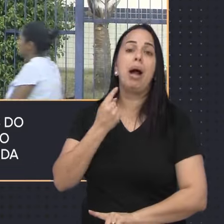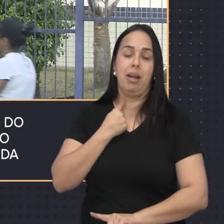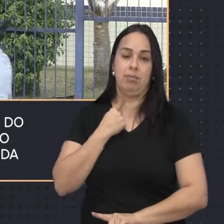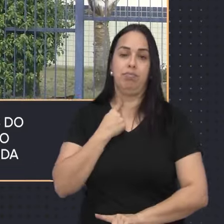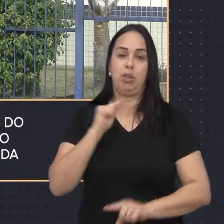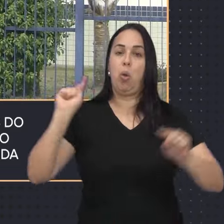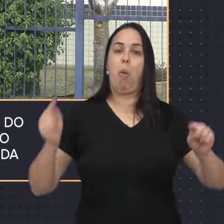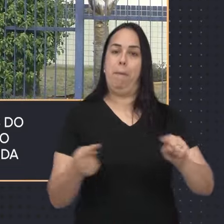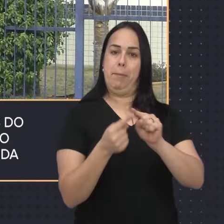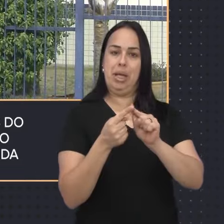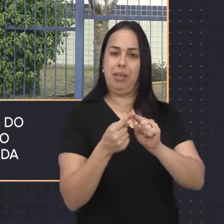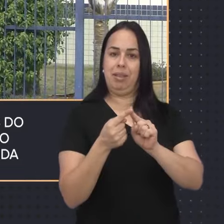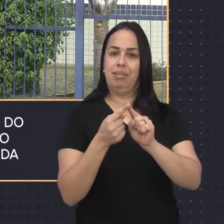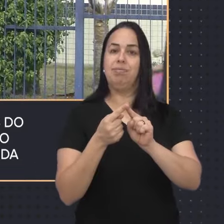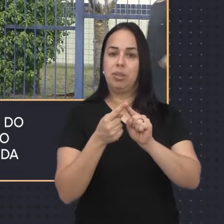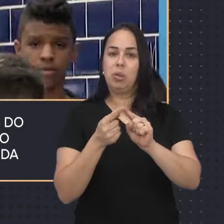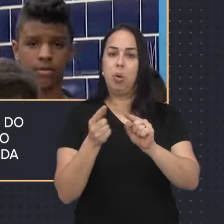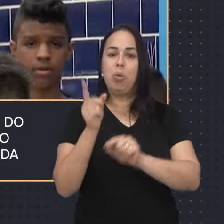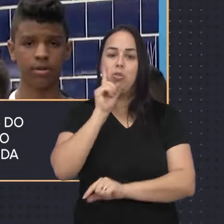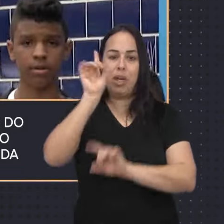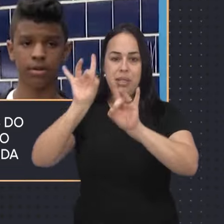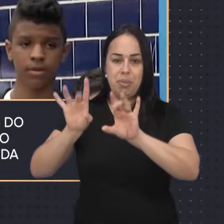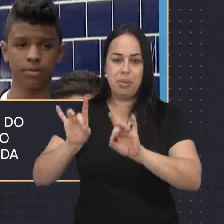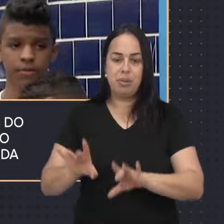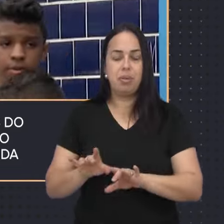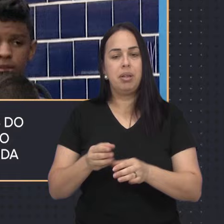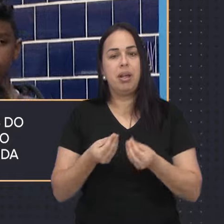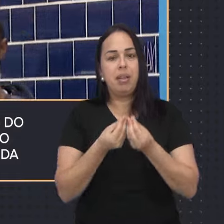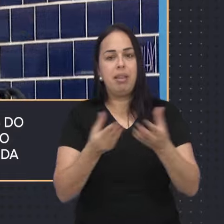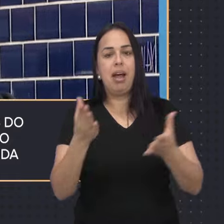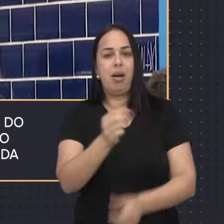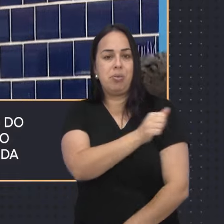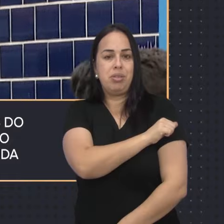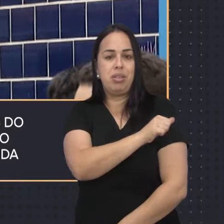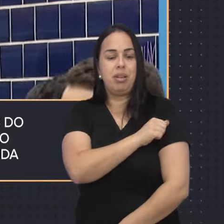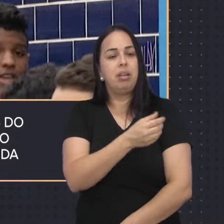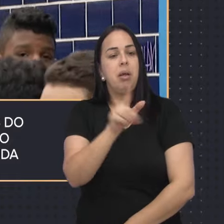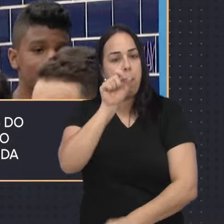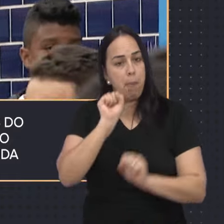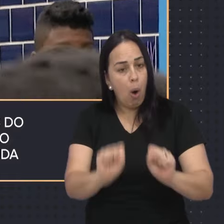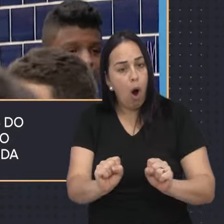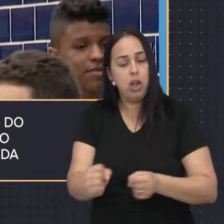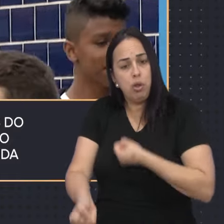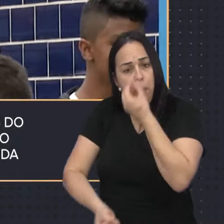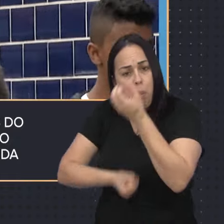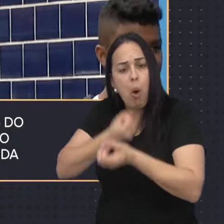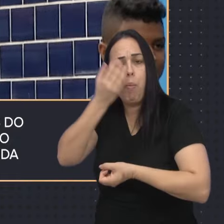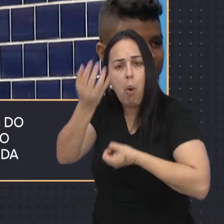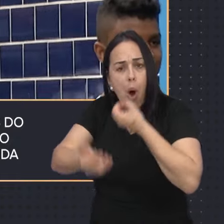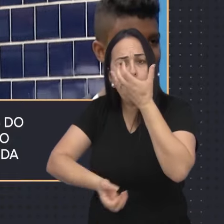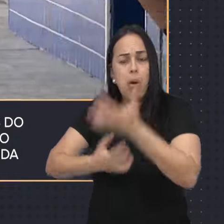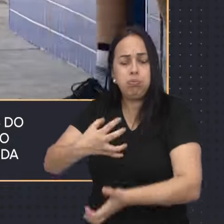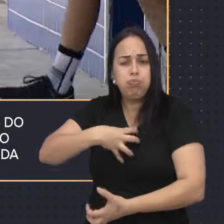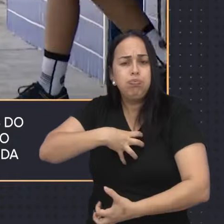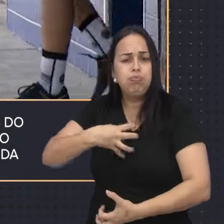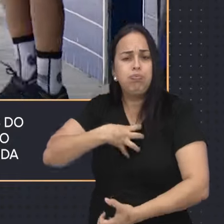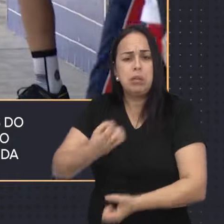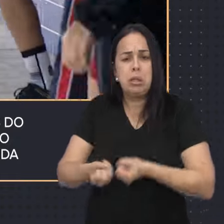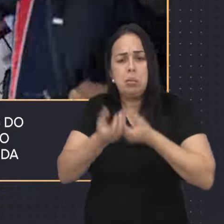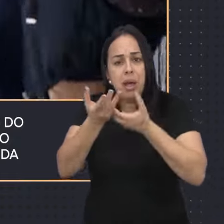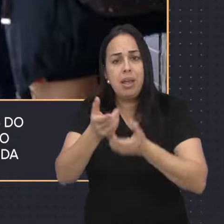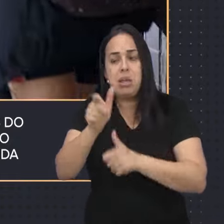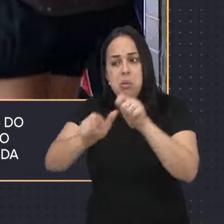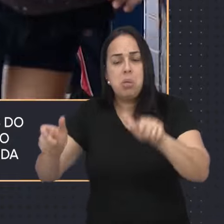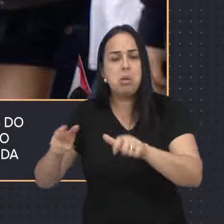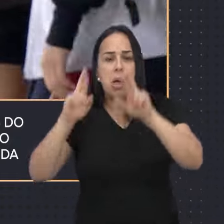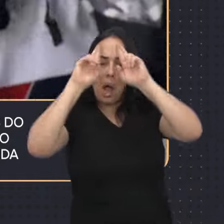data e o objetivo é auxiliar estudantes a se sentirem confortáveis em expor os sentimentos e ampliar o respeito